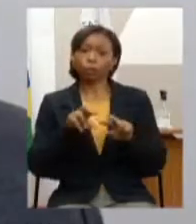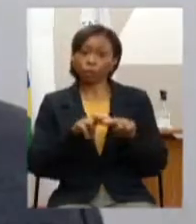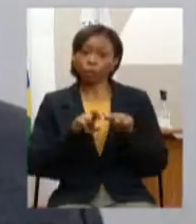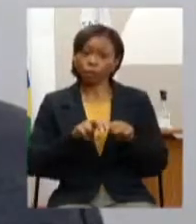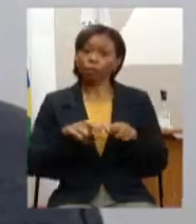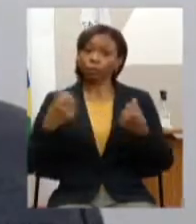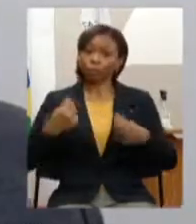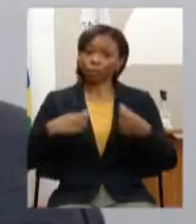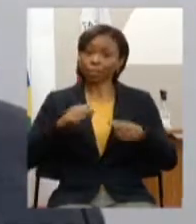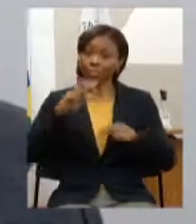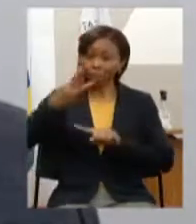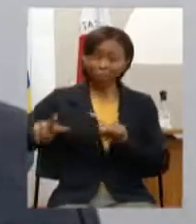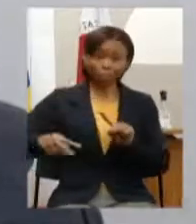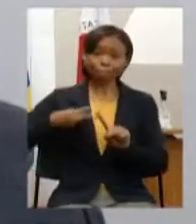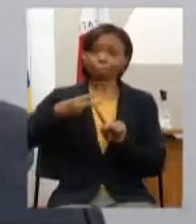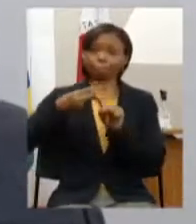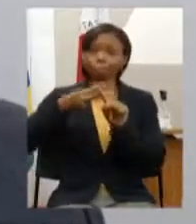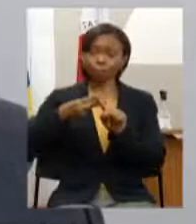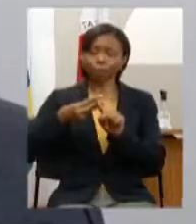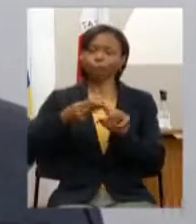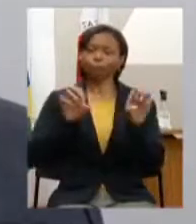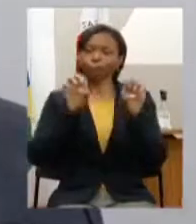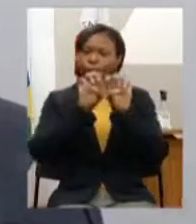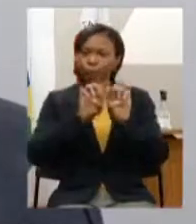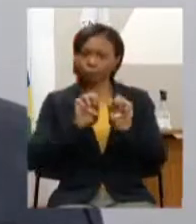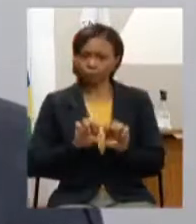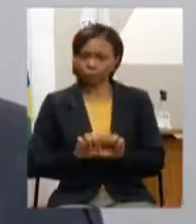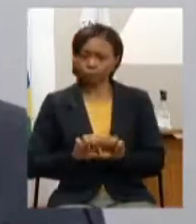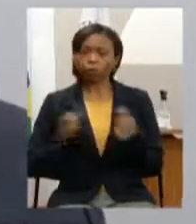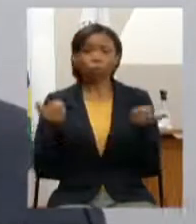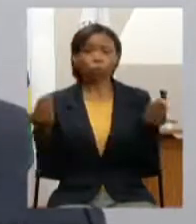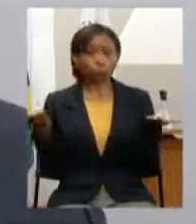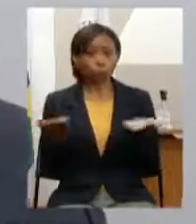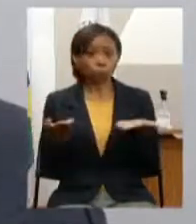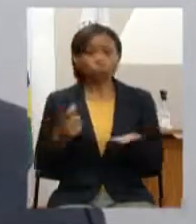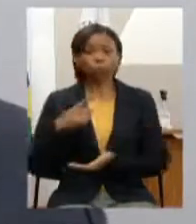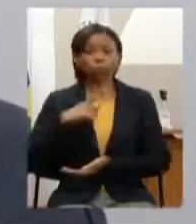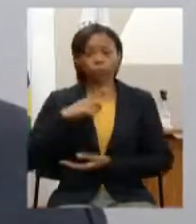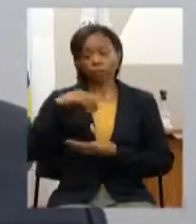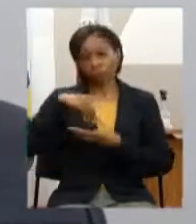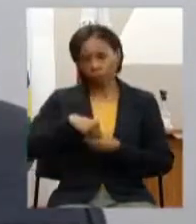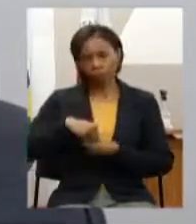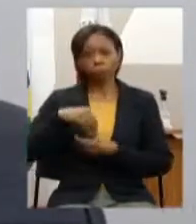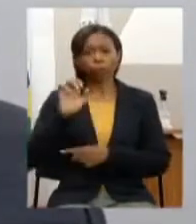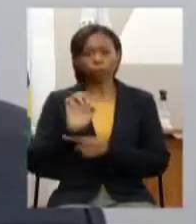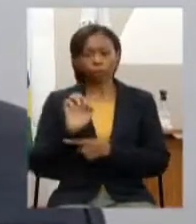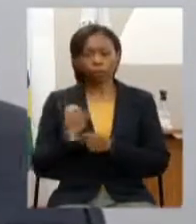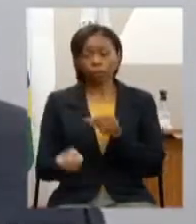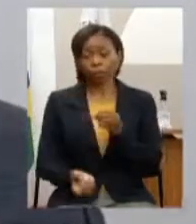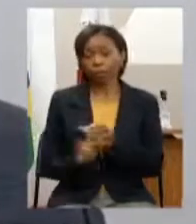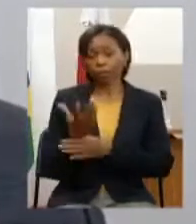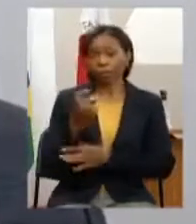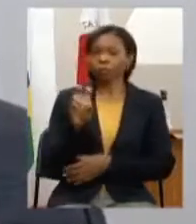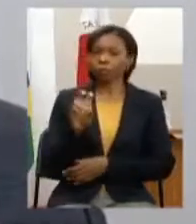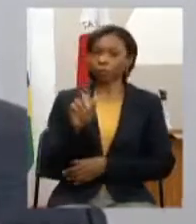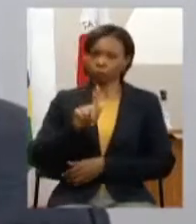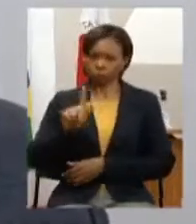dobrar no mínimo a estrutura hoje disponível no estado para a implantação do 5G